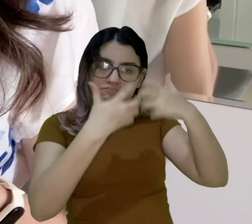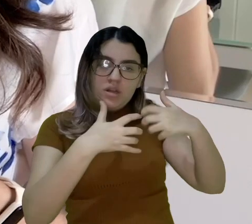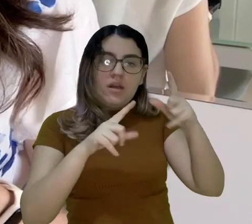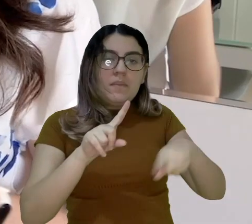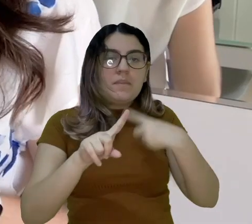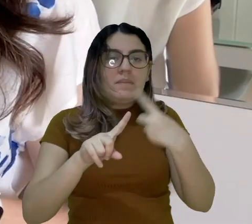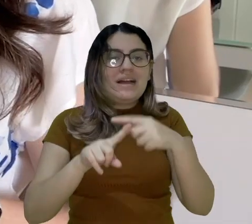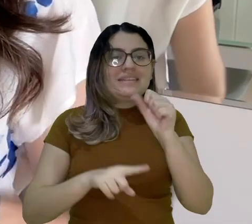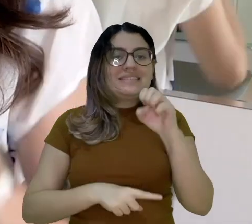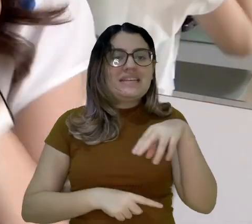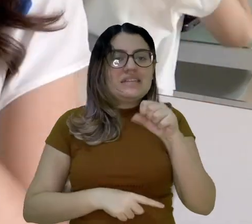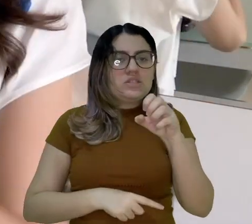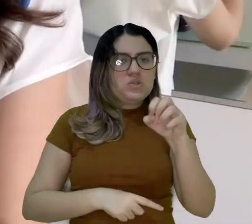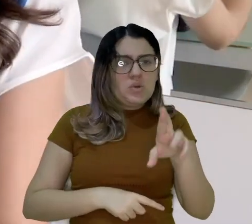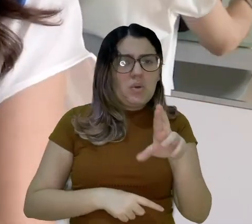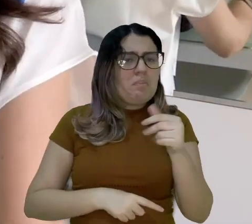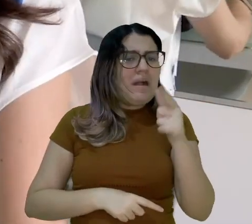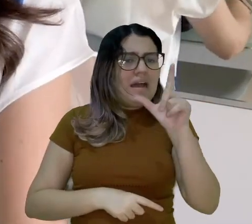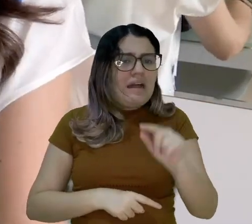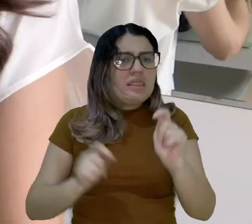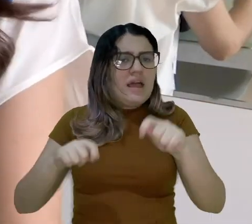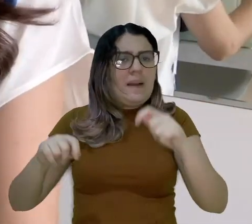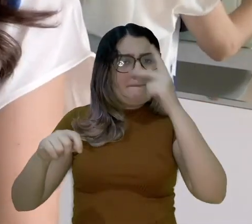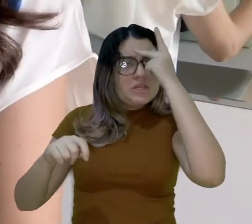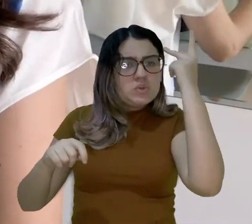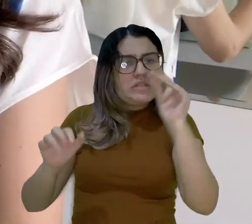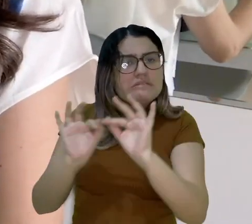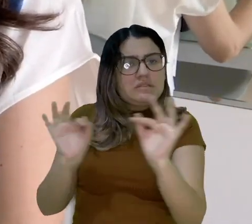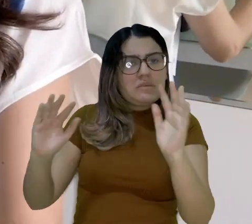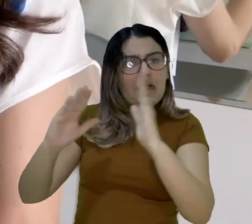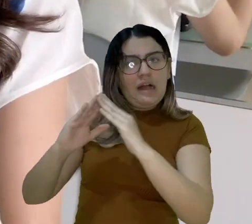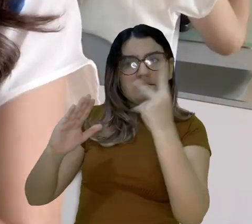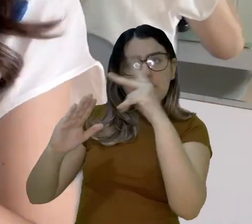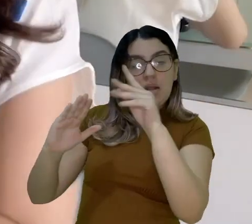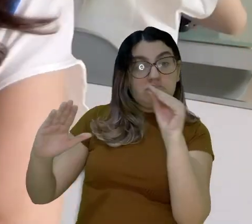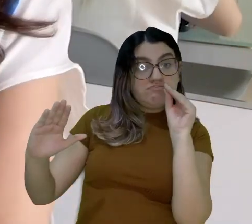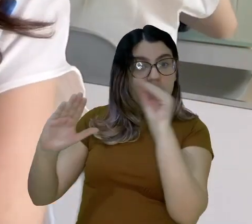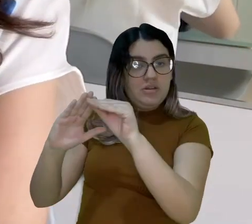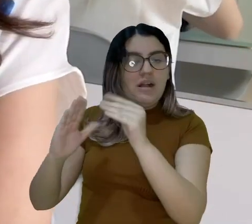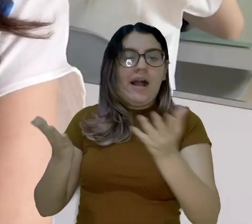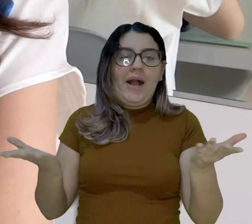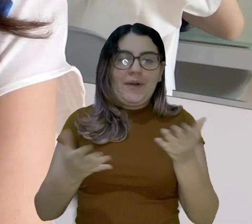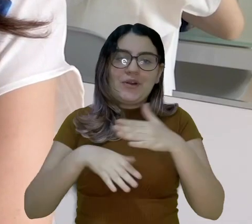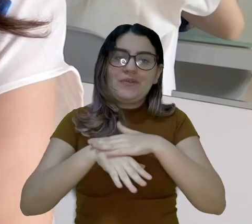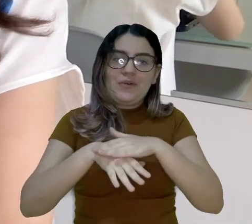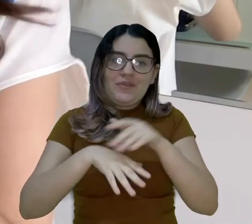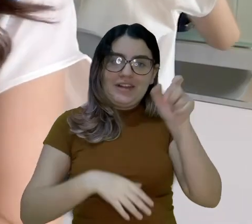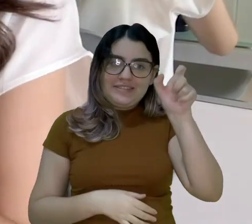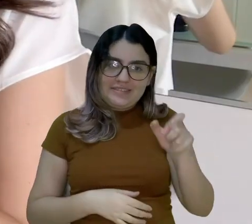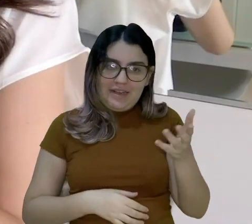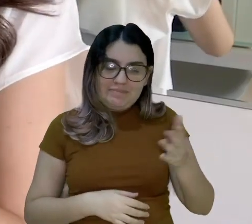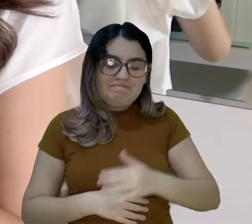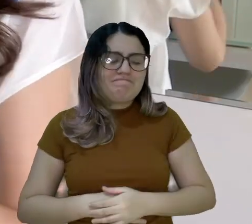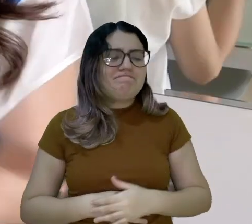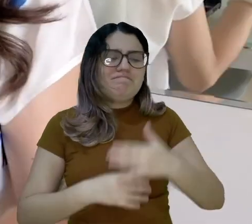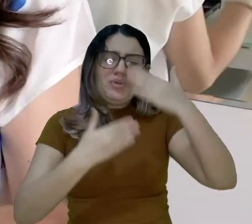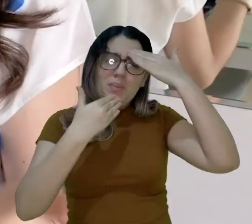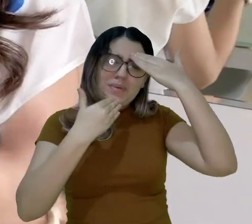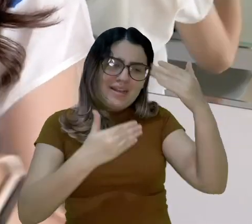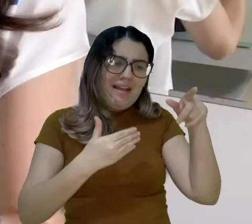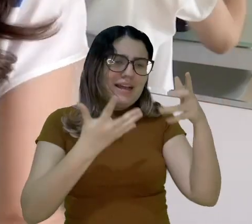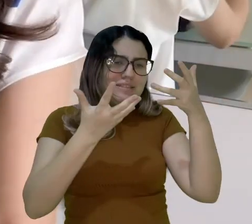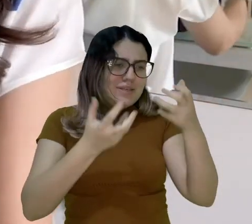sensores de baixo custo que são instalados na casa de pessoas comuns. E é sobre isso que eu vou conversar agora com o Pablo Lara.